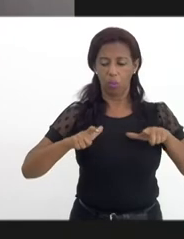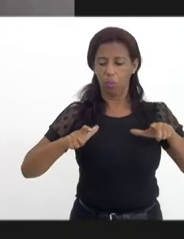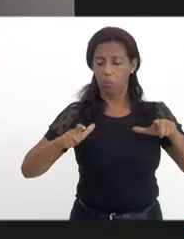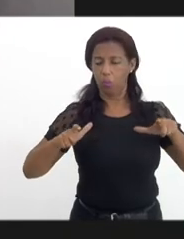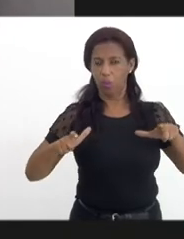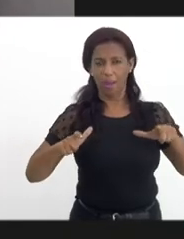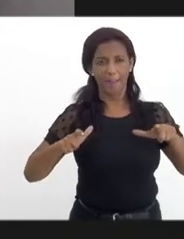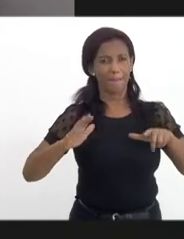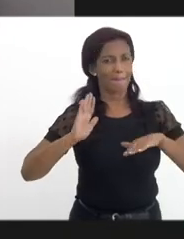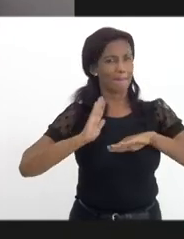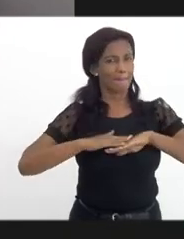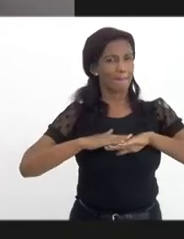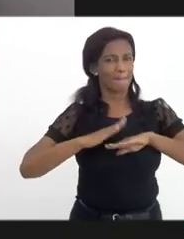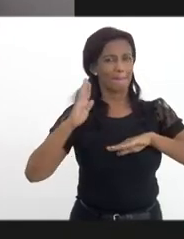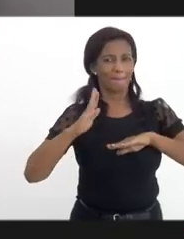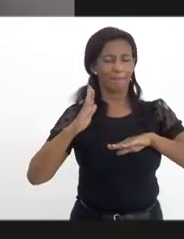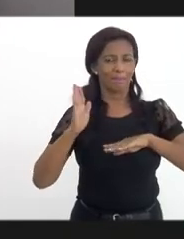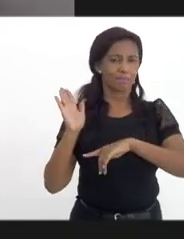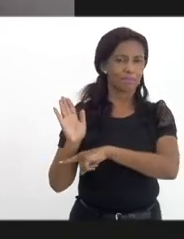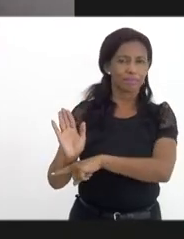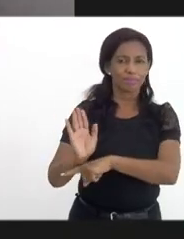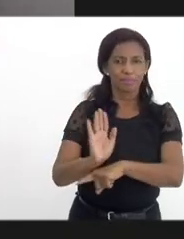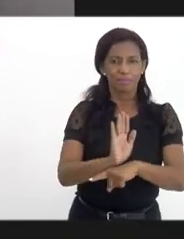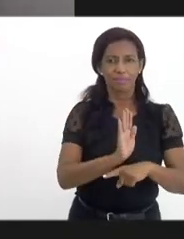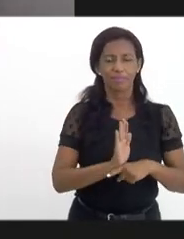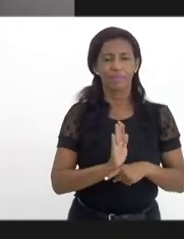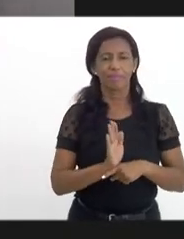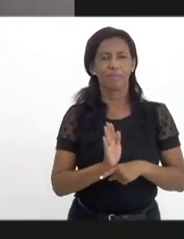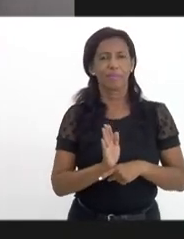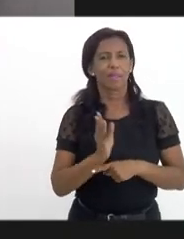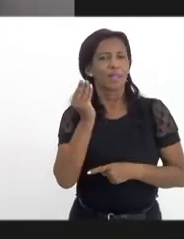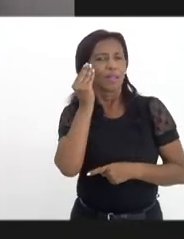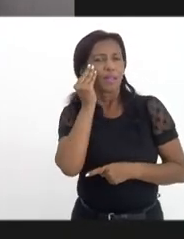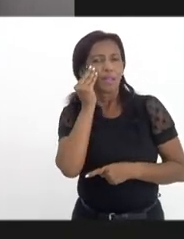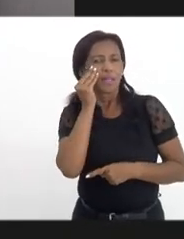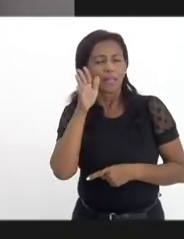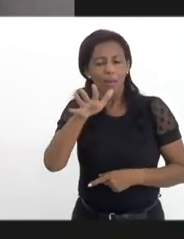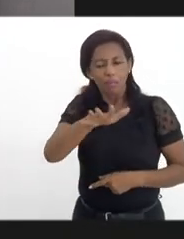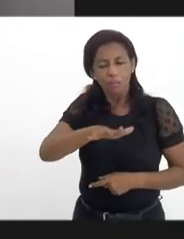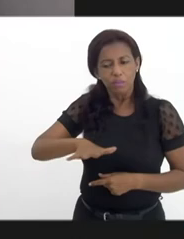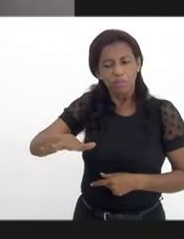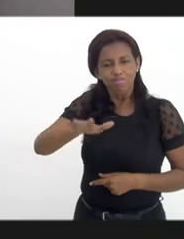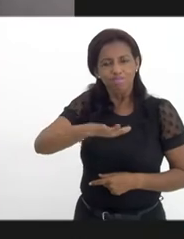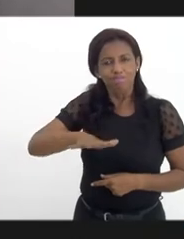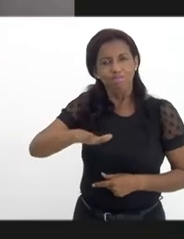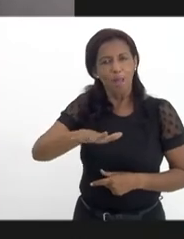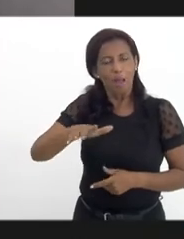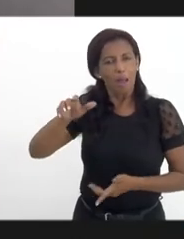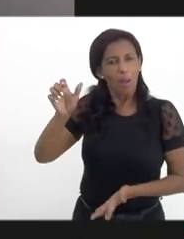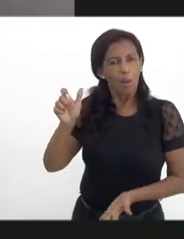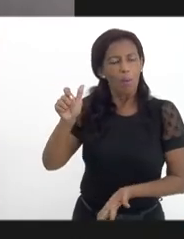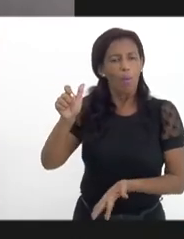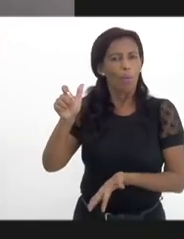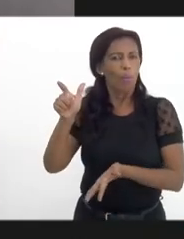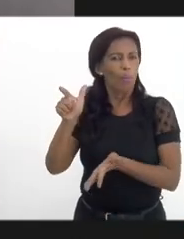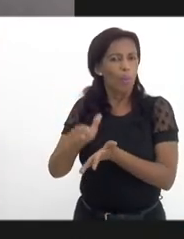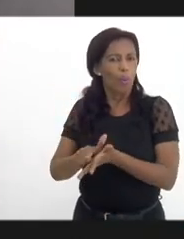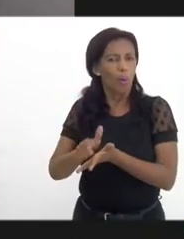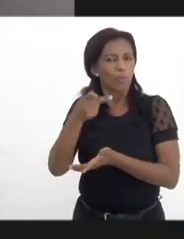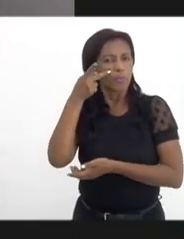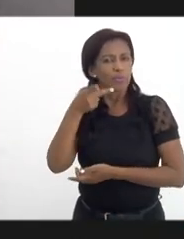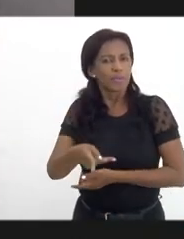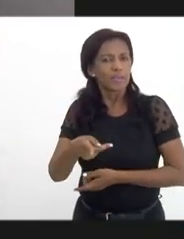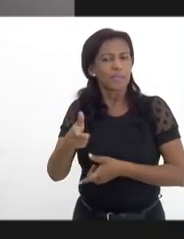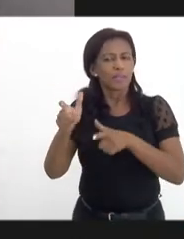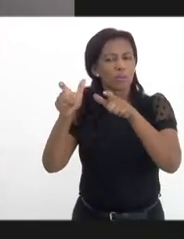ampliar ao máximo o atendimento, tentar colocar uma rede bem expansiva, visitando as comunidades,